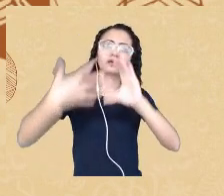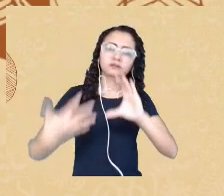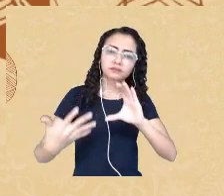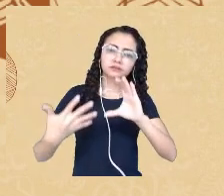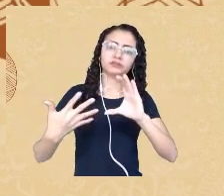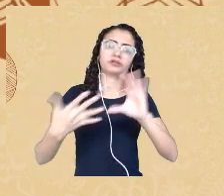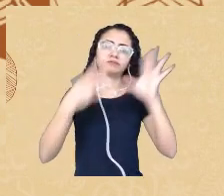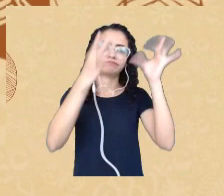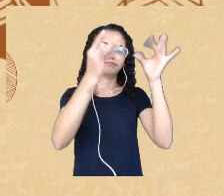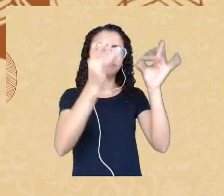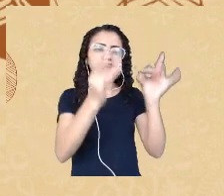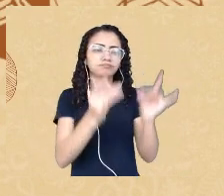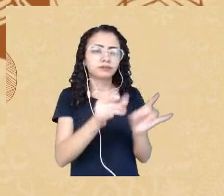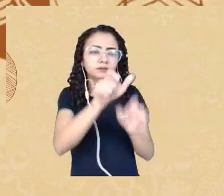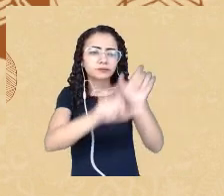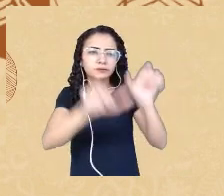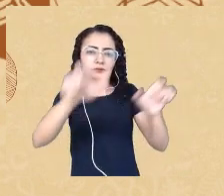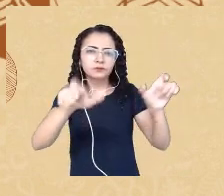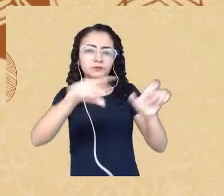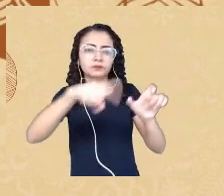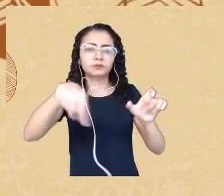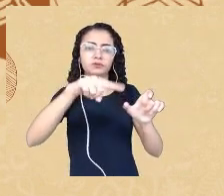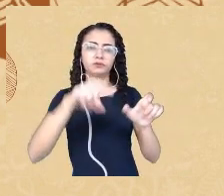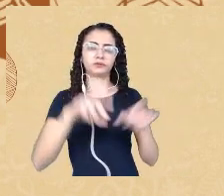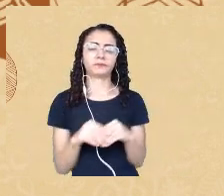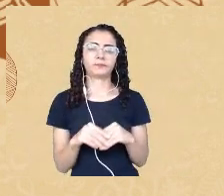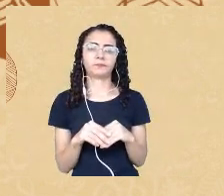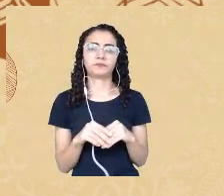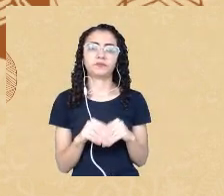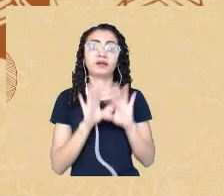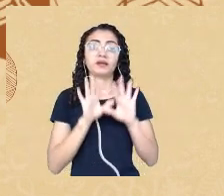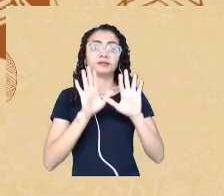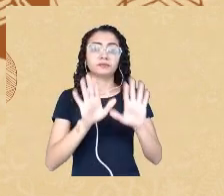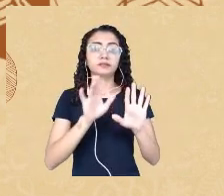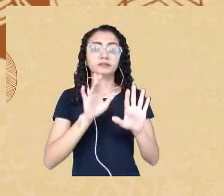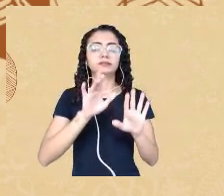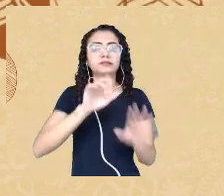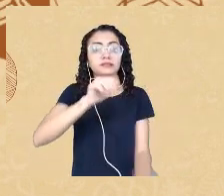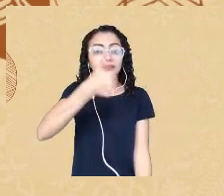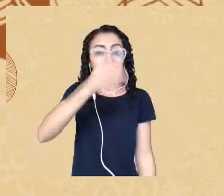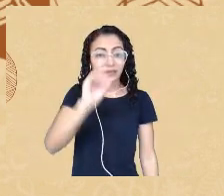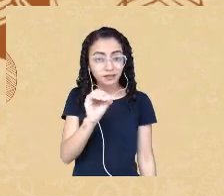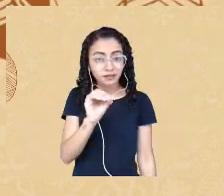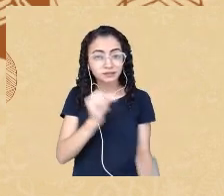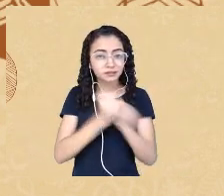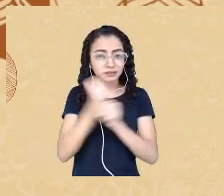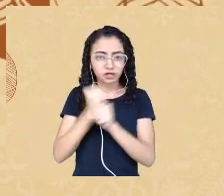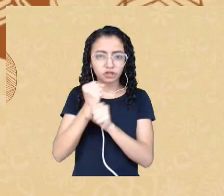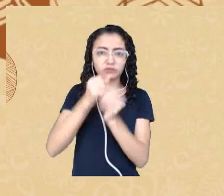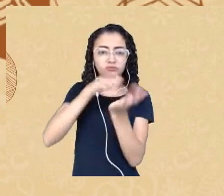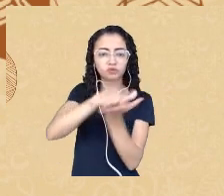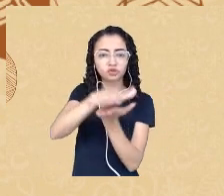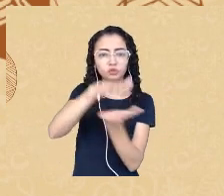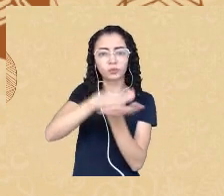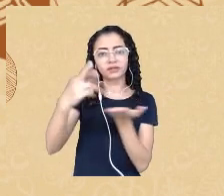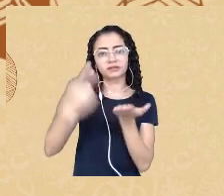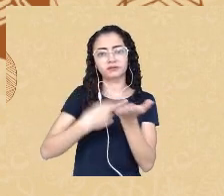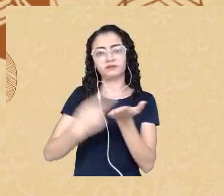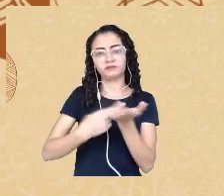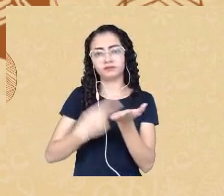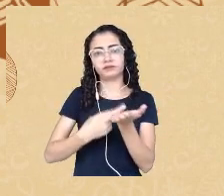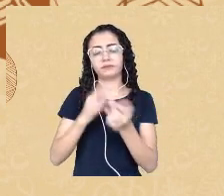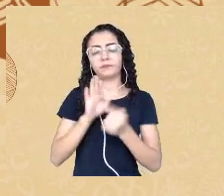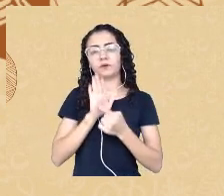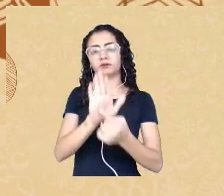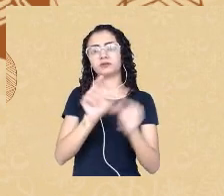participantes mais aparecem nesses dez anos de publicação da revista avaliação psicológica por exemplo a